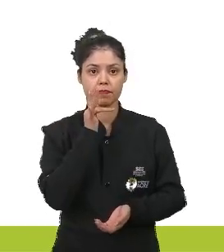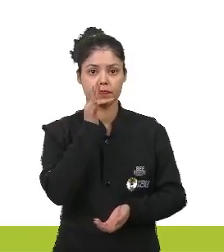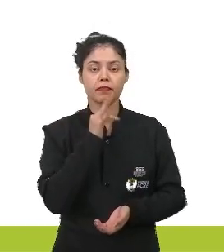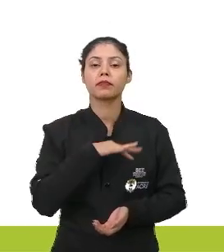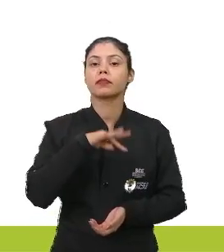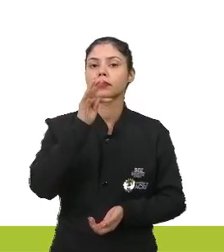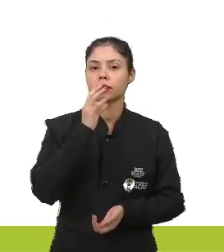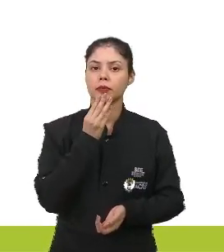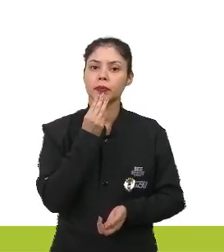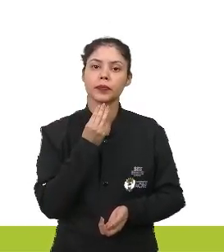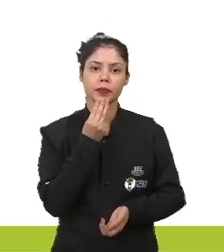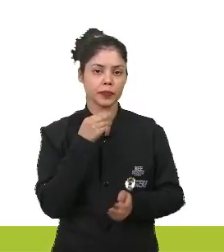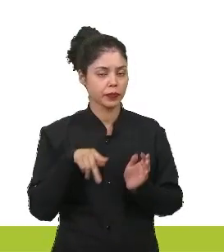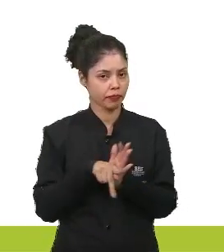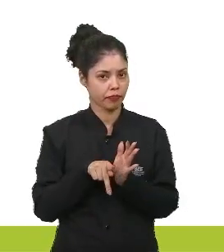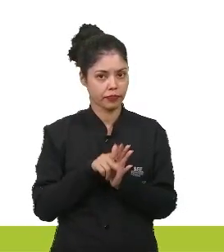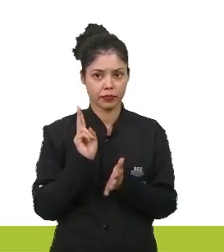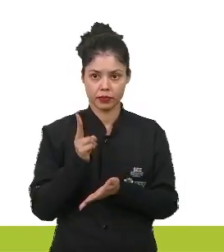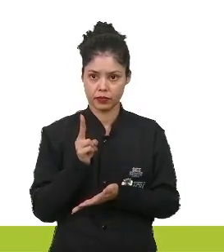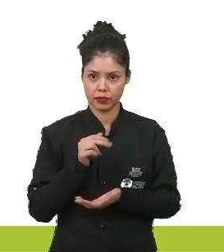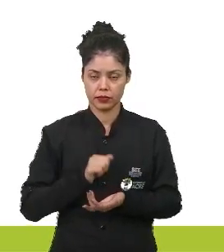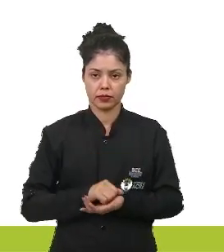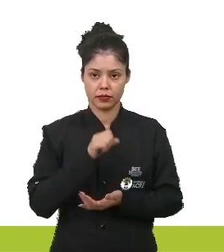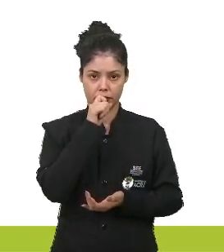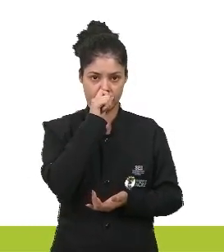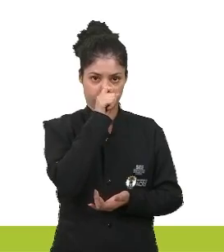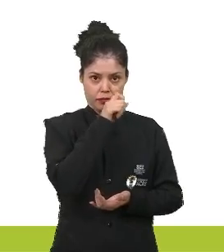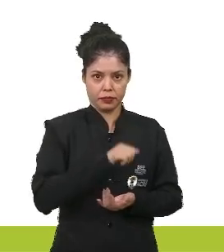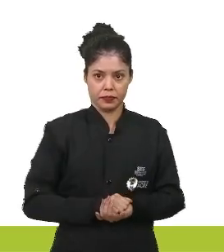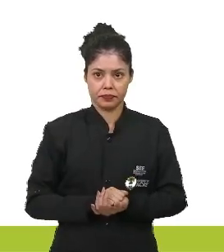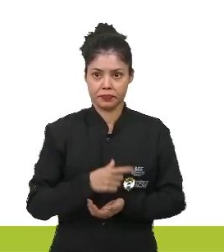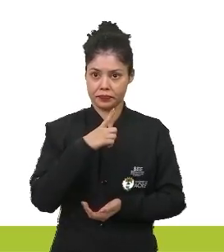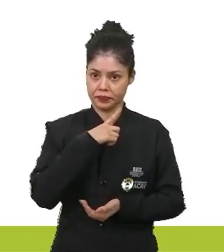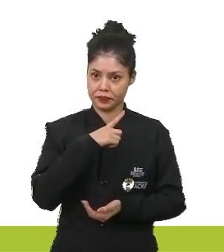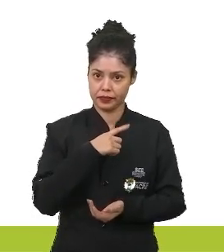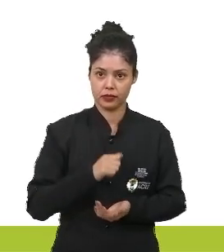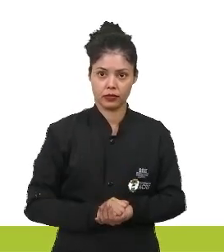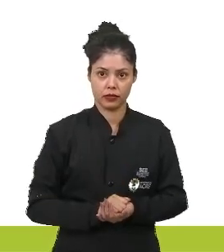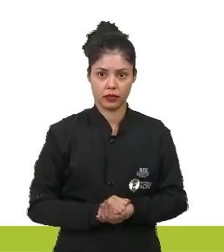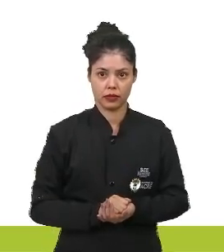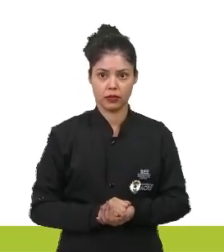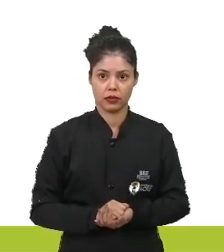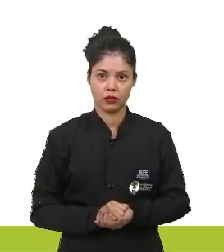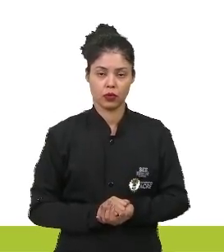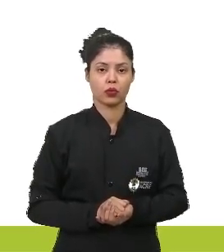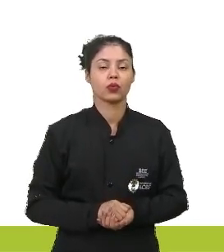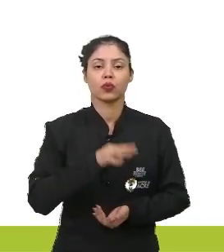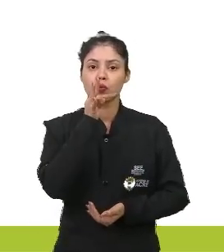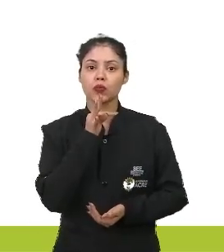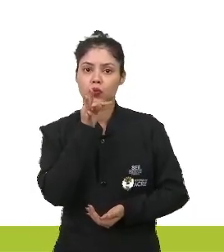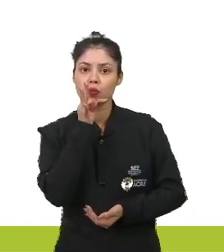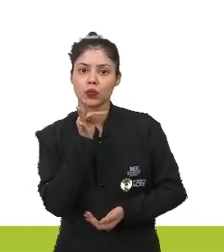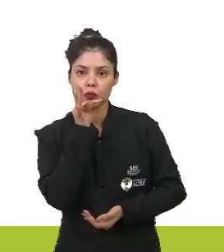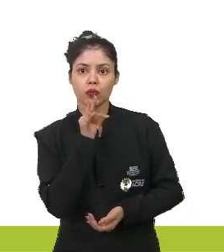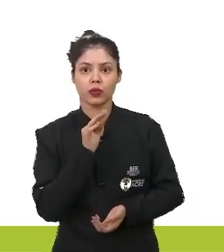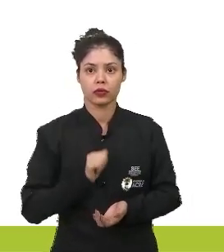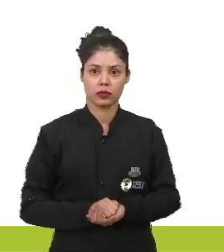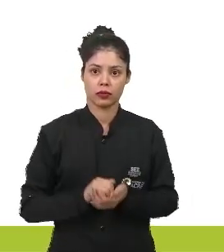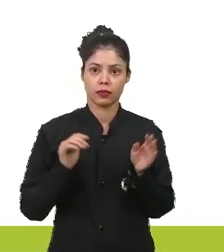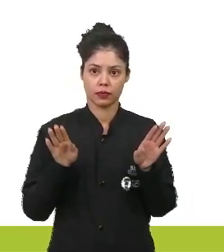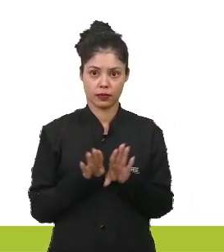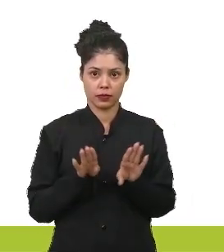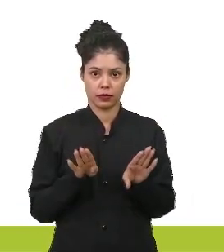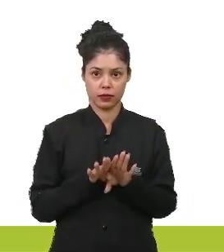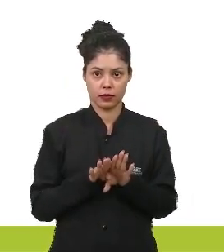masculina na mesma flor. Tudo bem? Aqui ele tem a parte feminina e tem